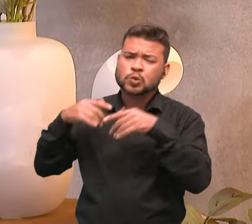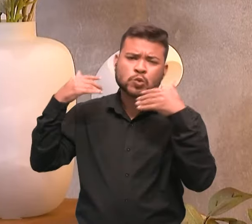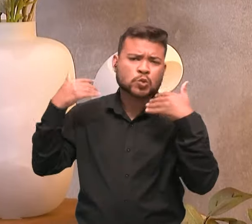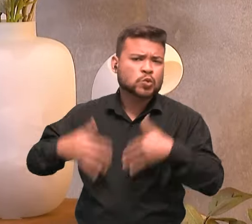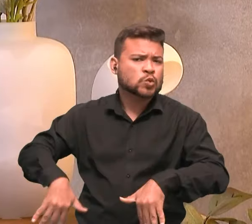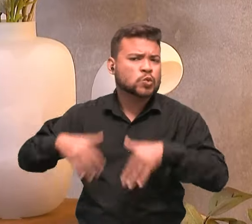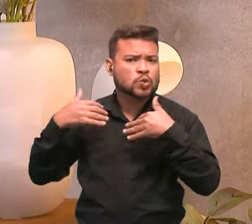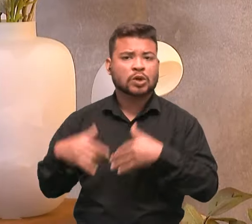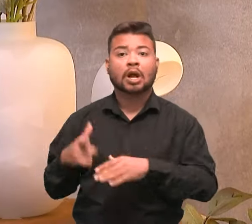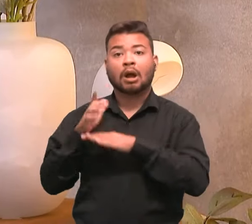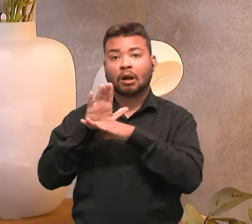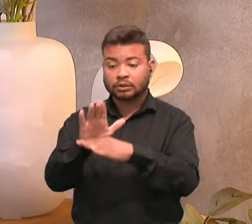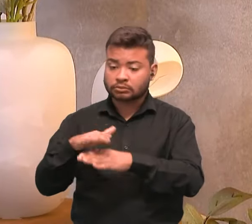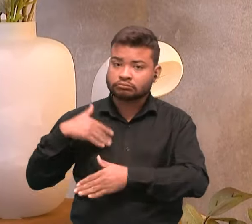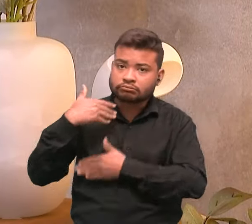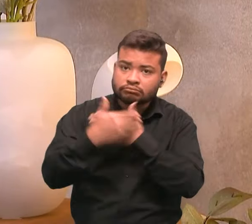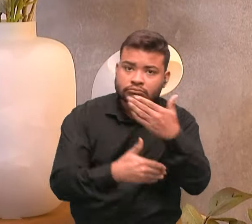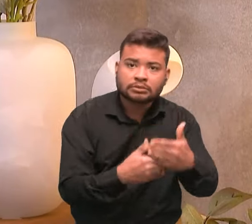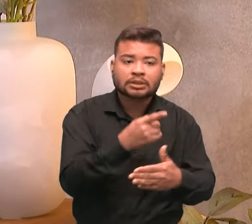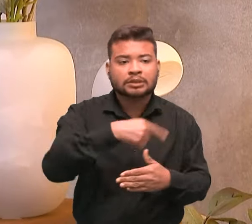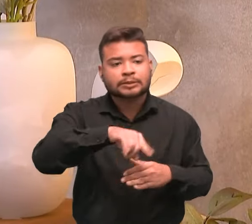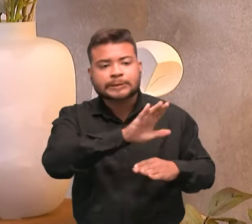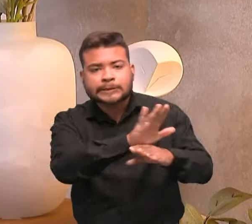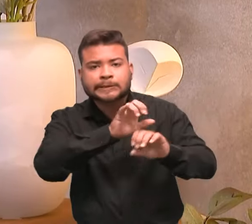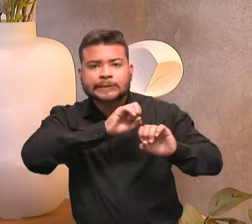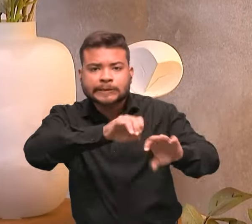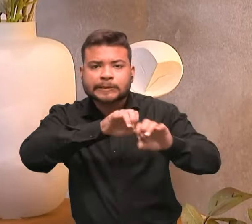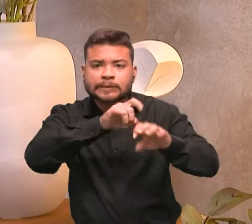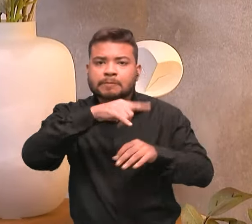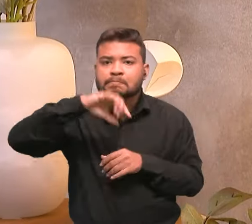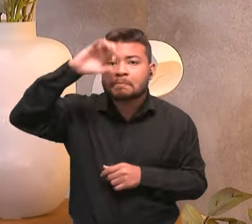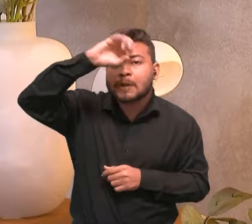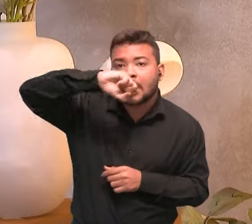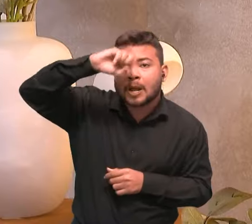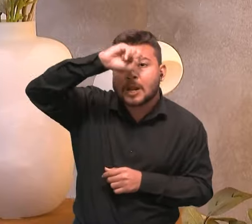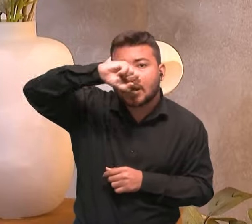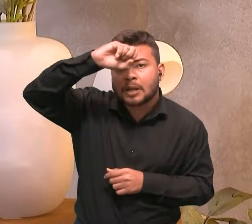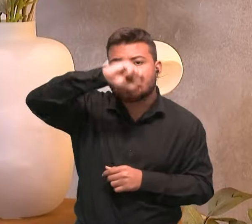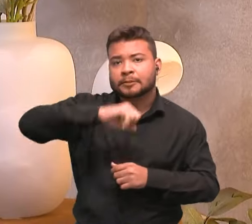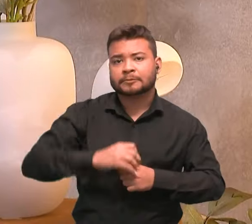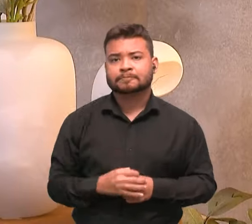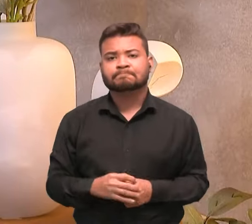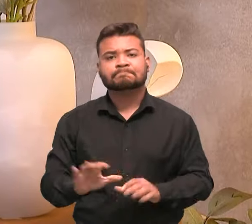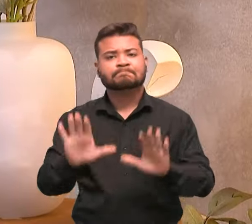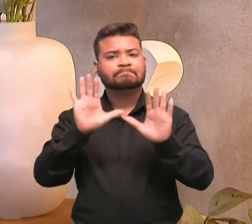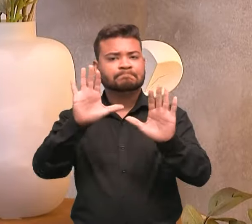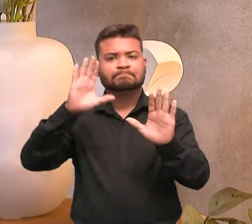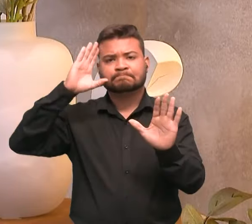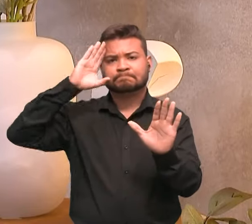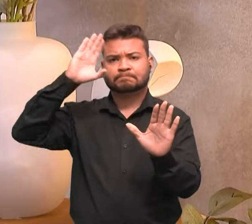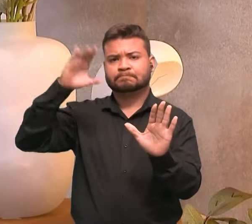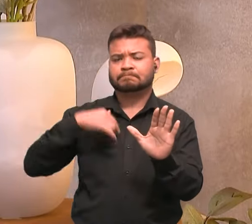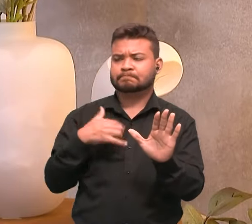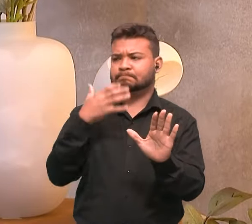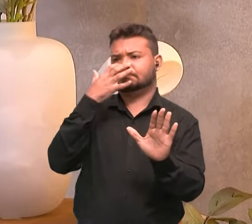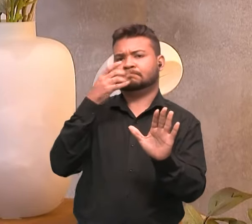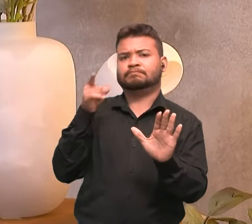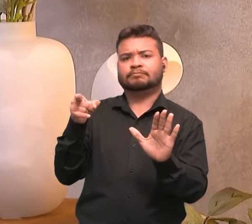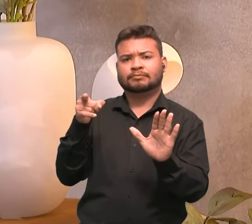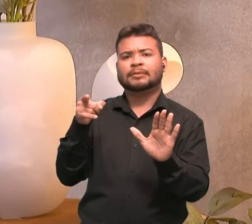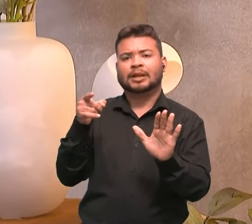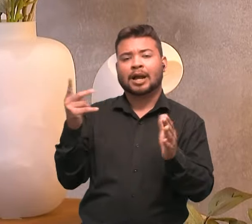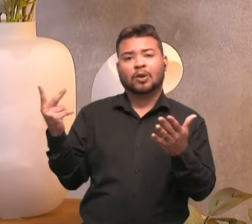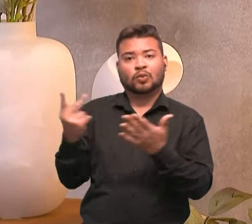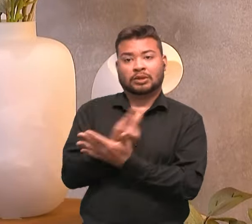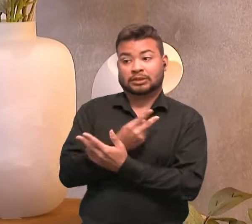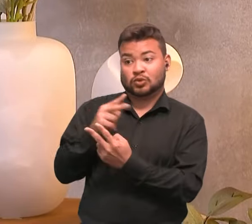de formação de mentorias e de capacitações. Mas o que se destaca aqui, particularmente com a Luna Gruen e com